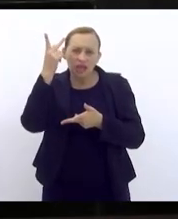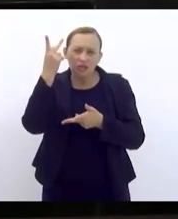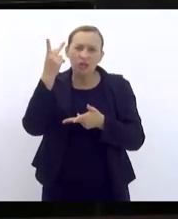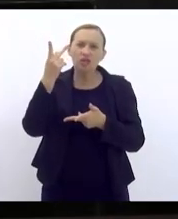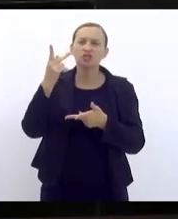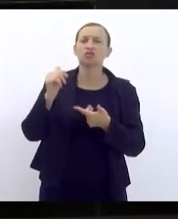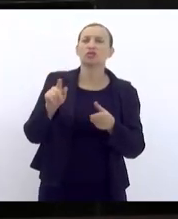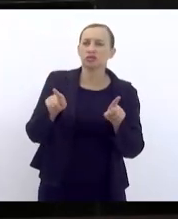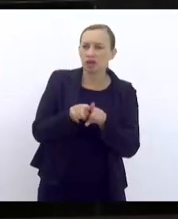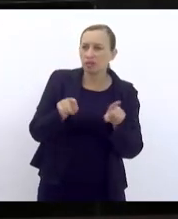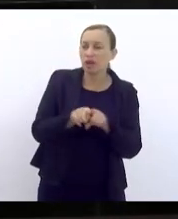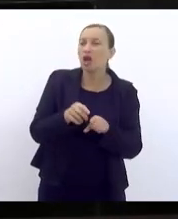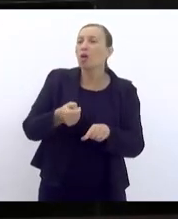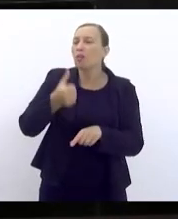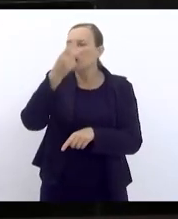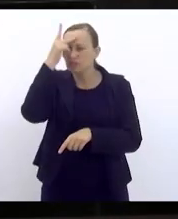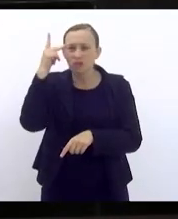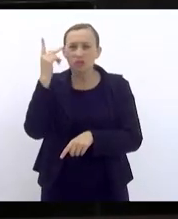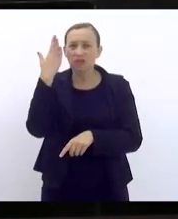pouca gente sabe que no Brasil,